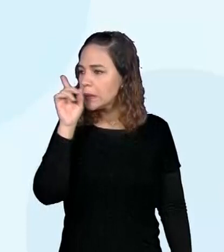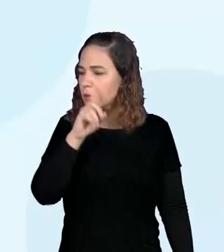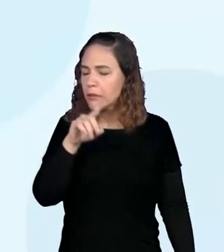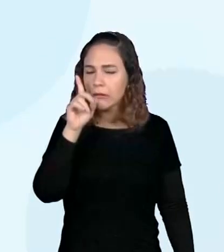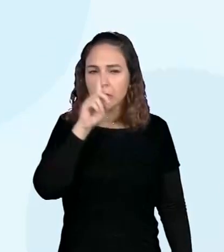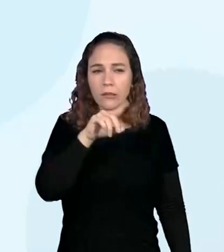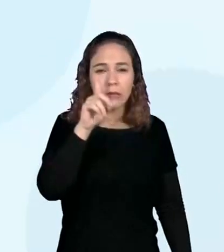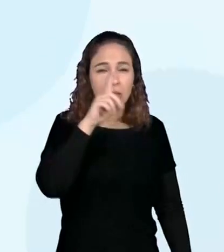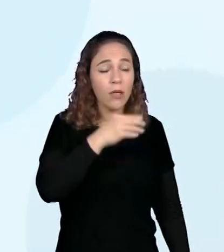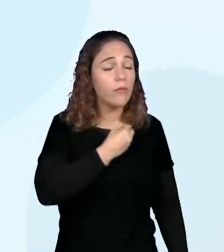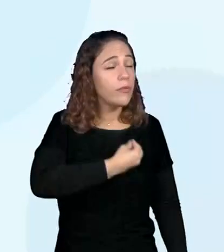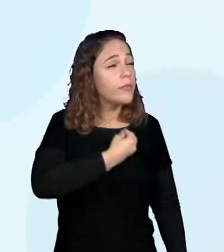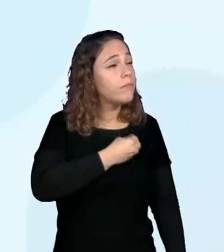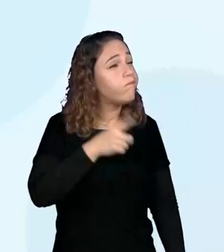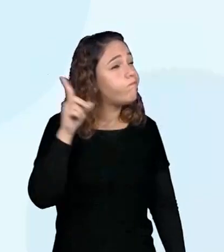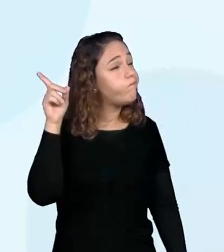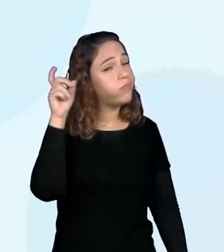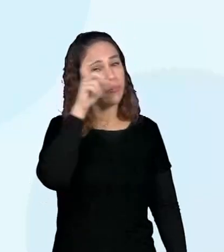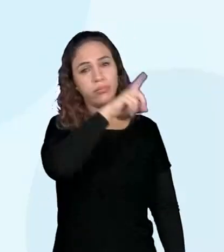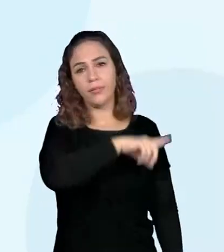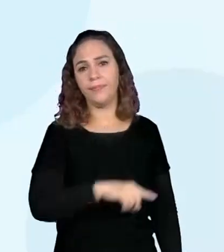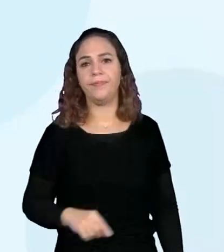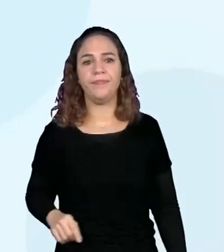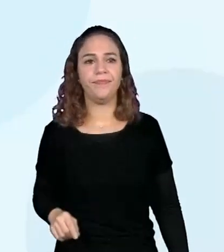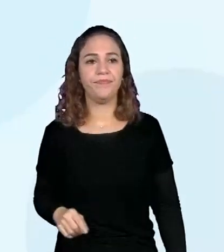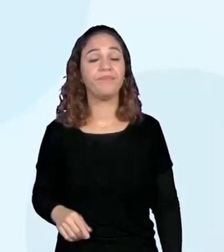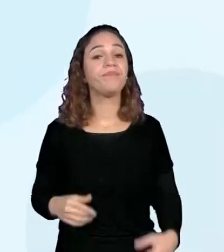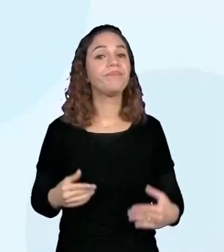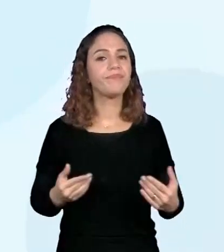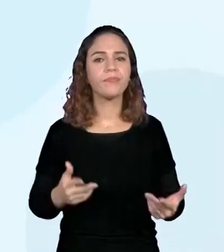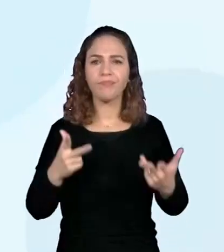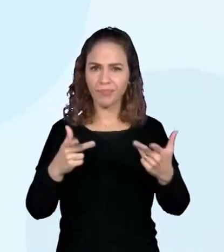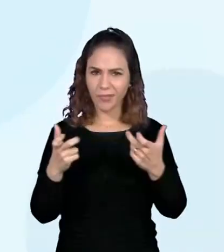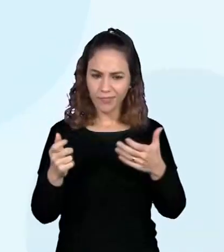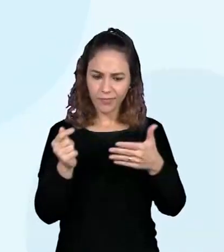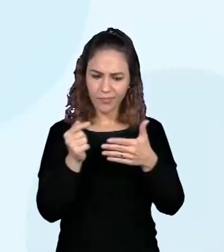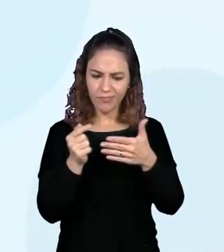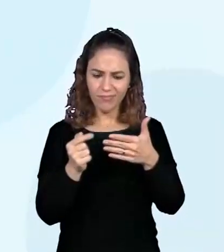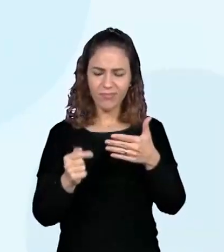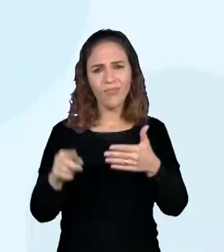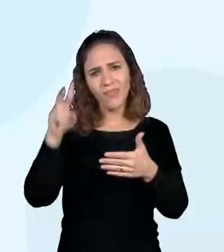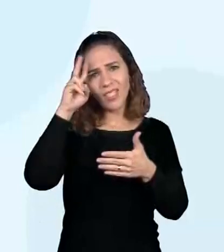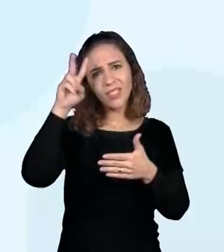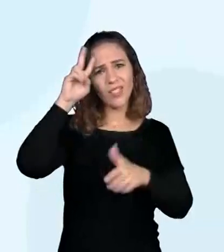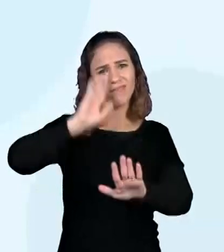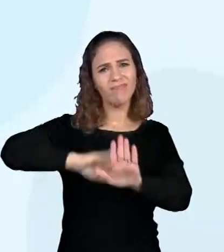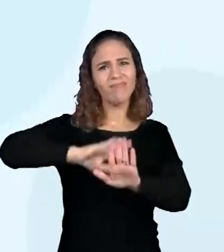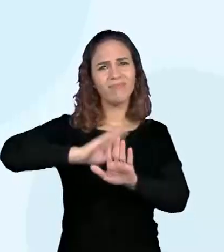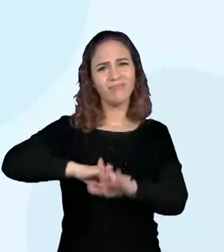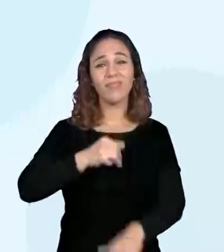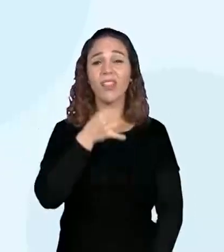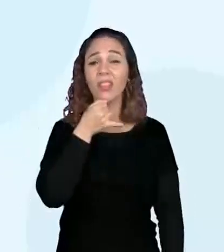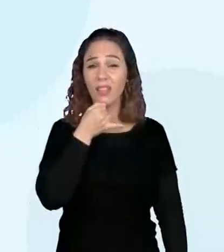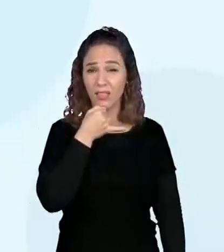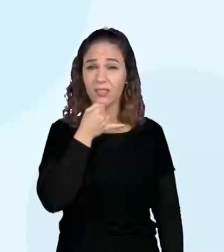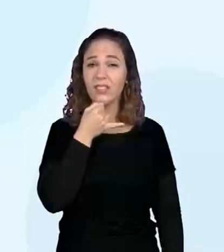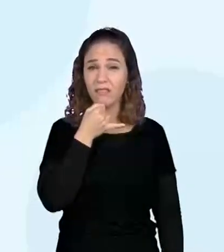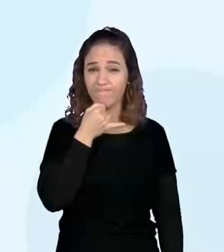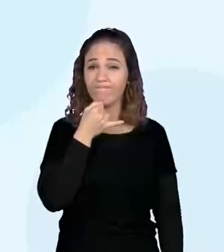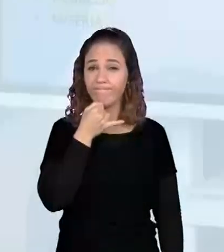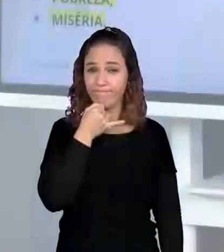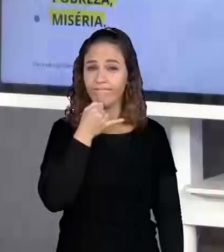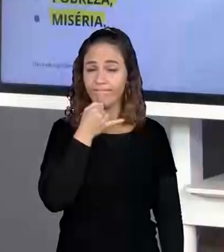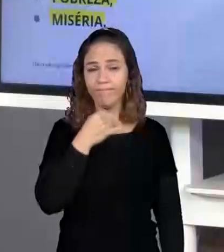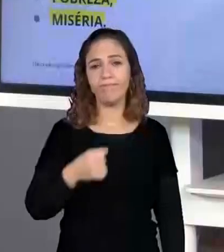miséria. Então, a gente começa a perceber aí que existe uma história triste a ser contada pelos nordestinos.